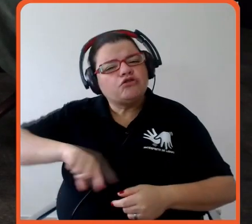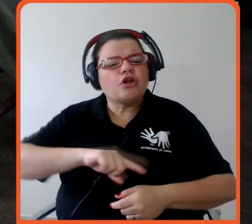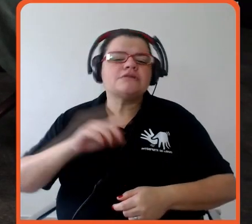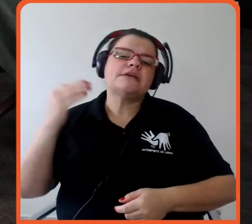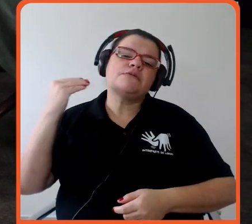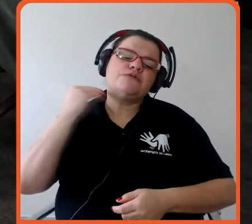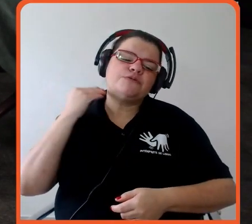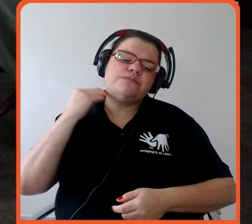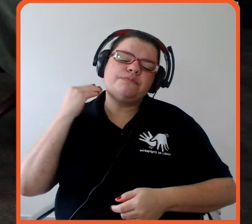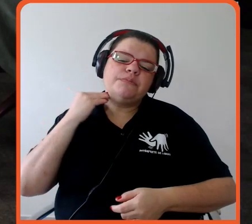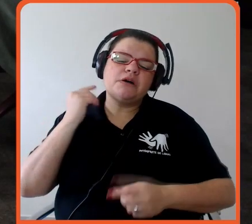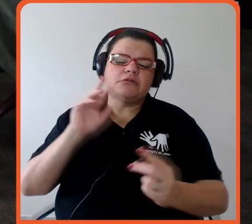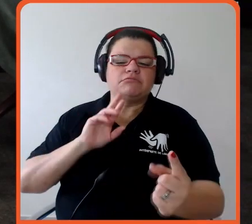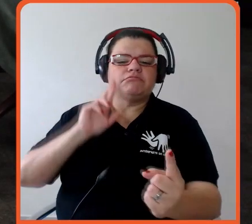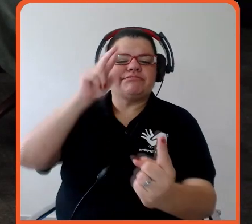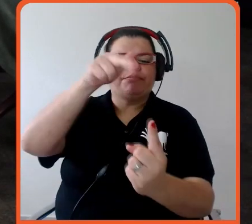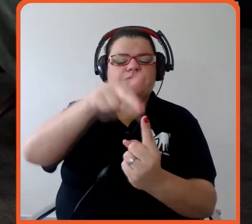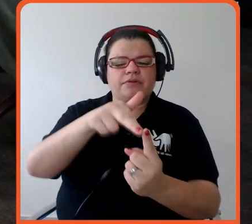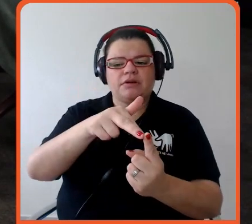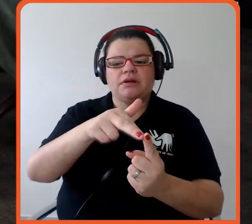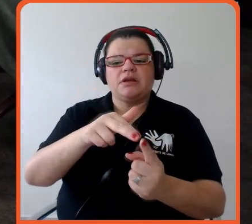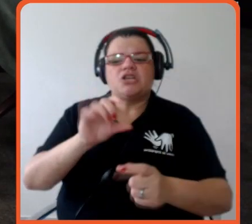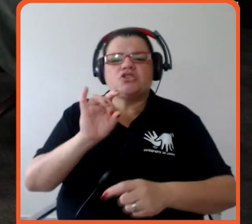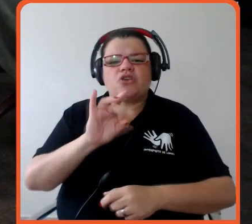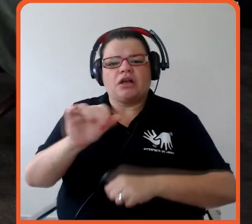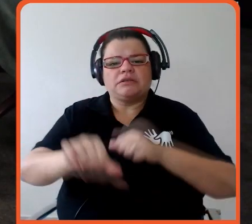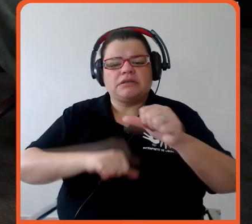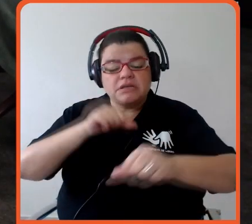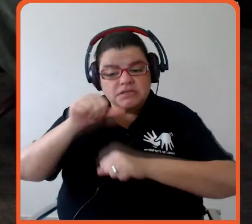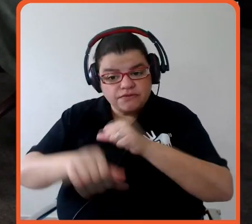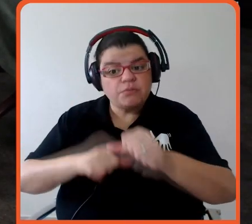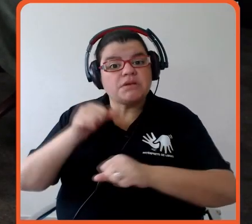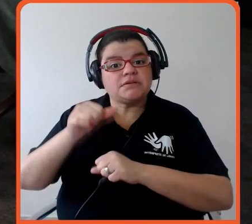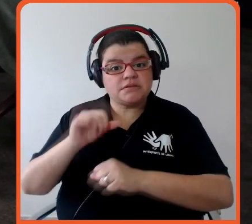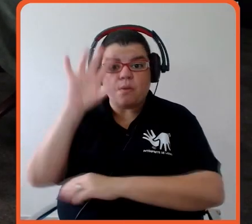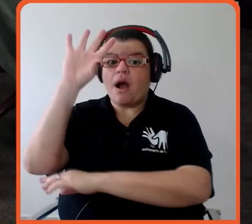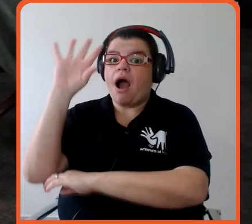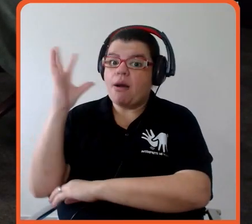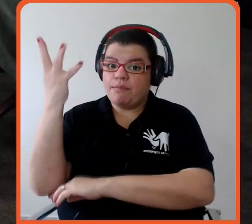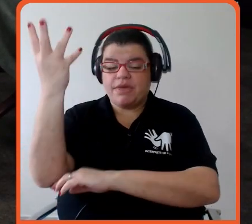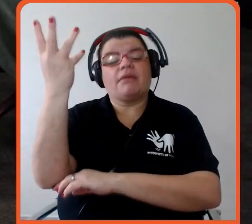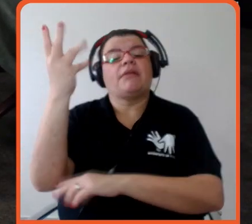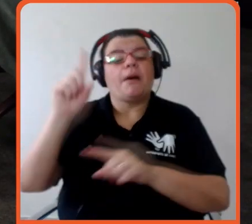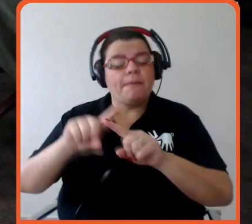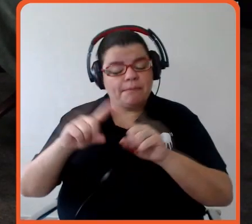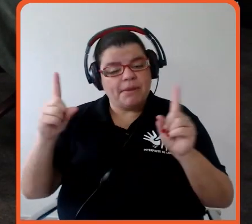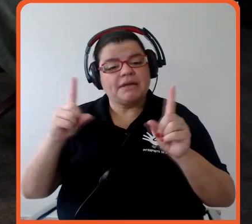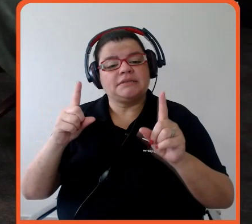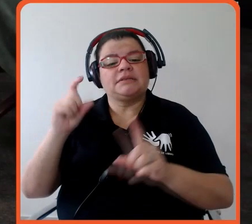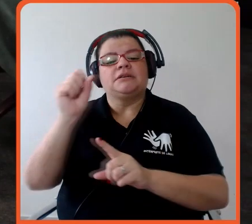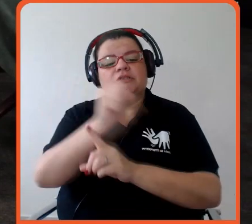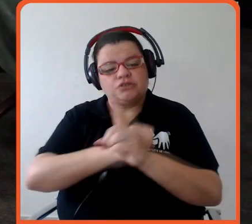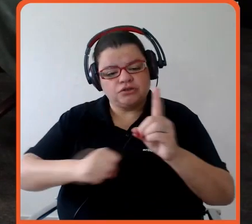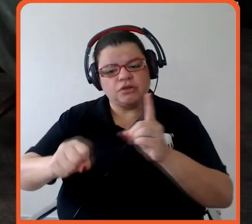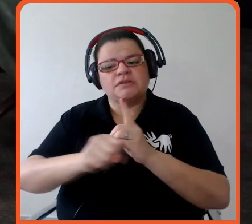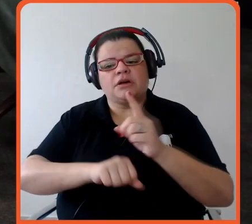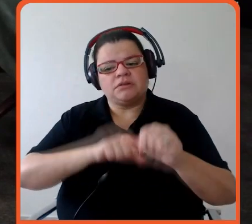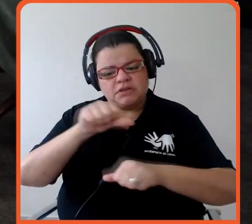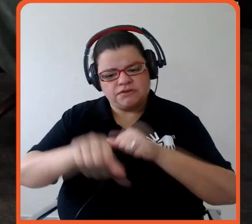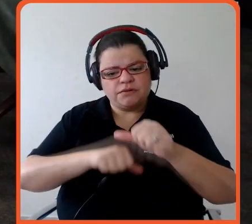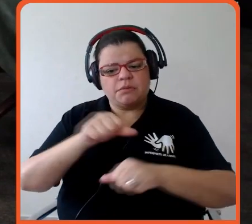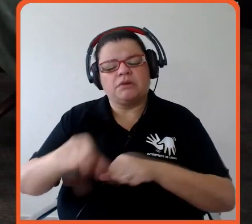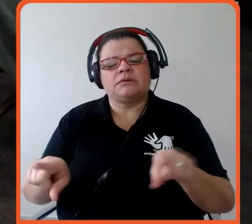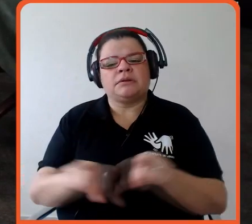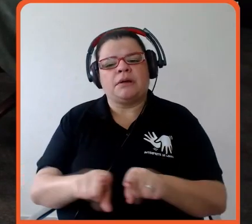transformação não só ambiental, que é muito importante, mas também social, que está por trás e permeando tudo isso.